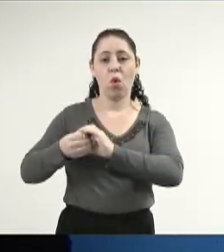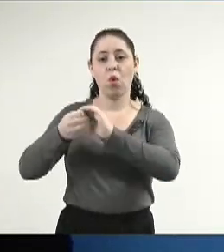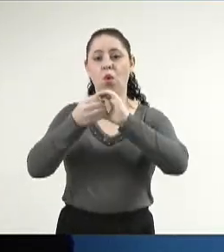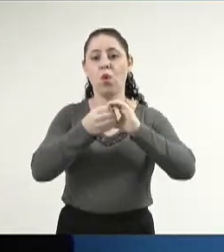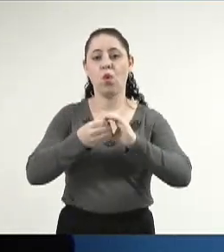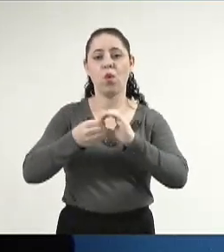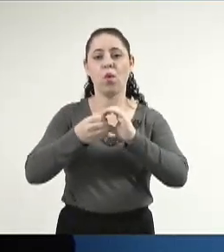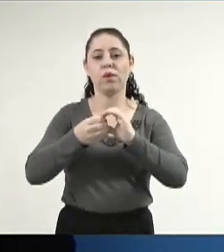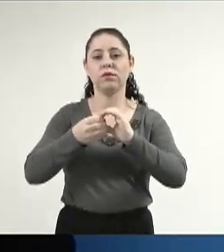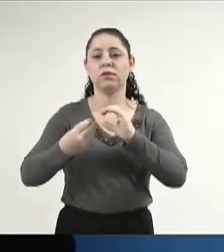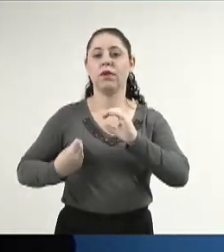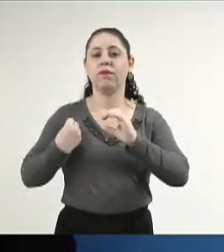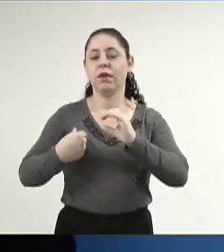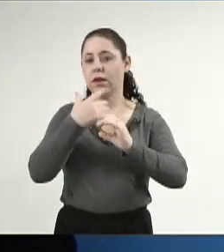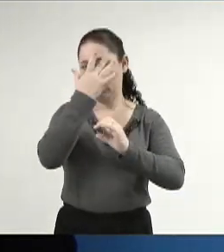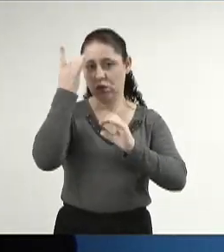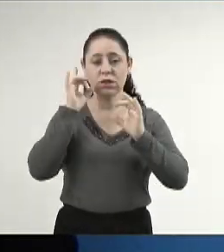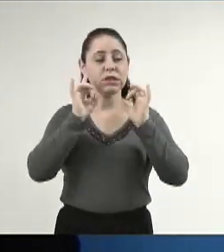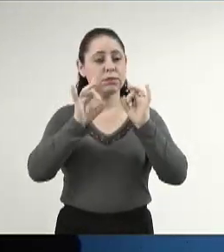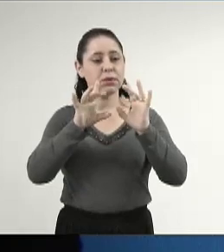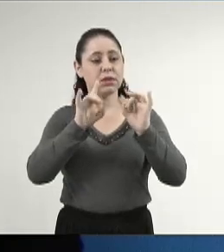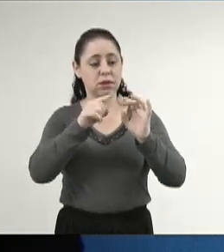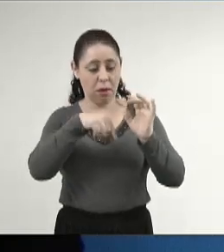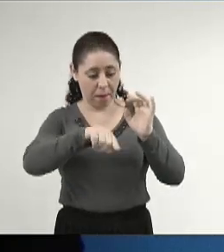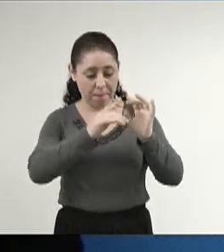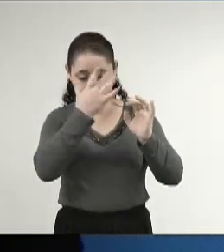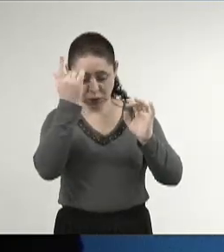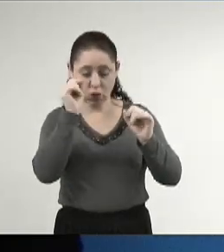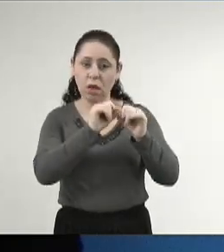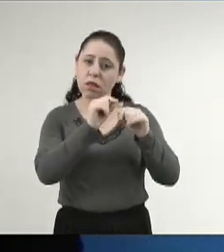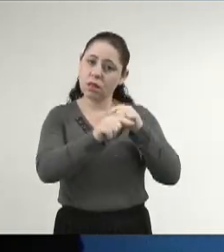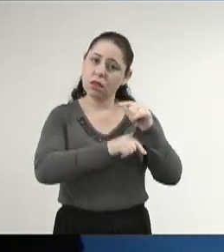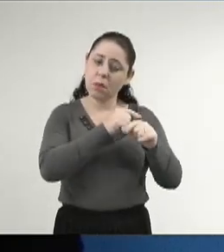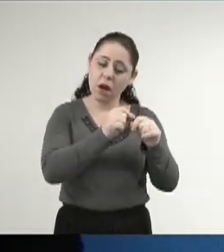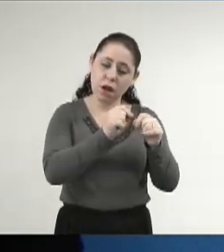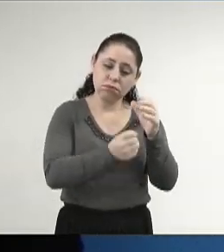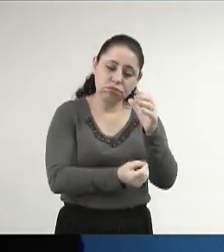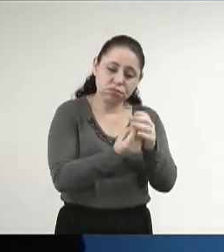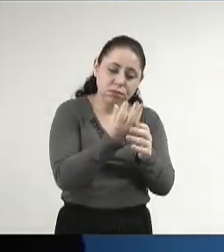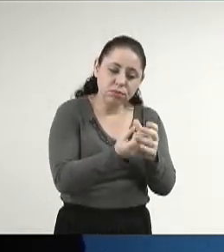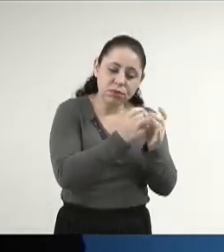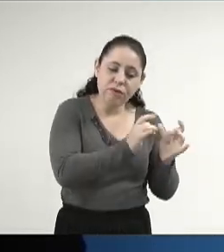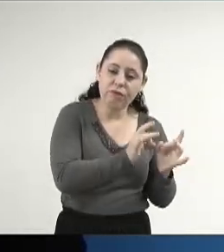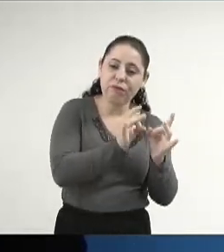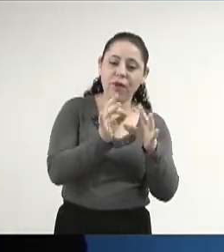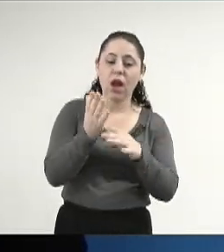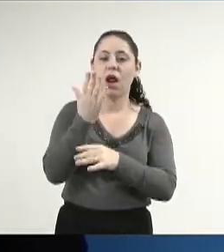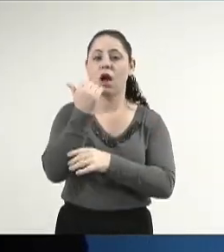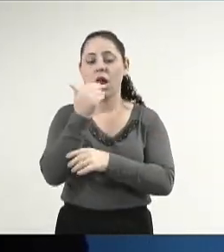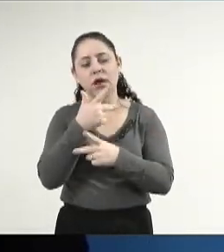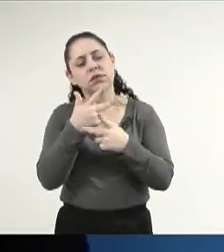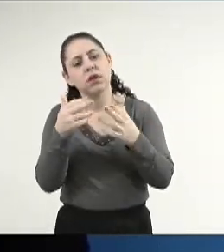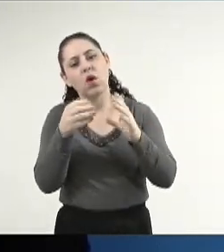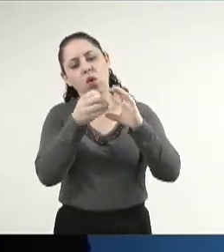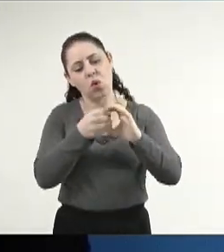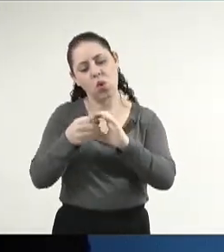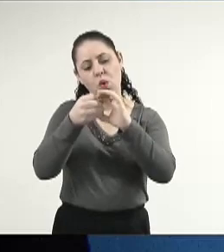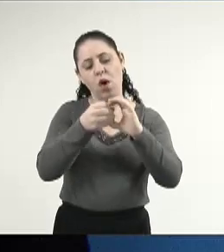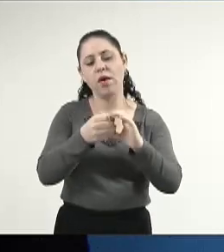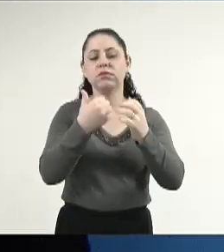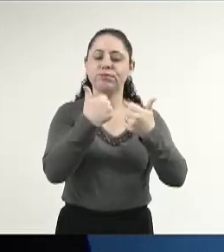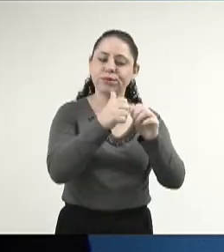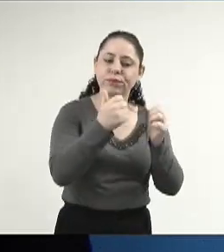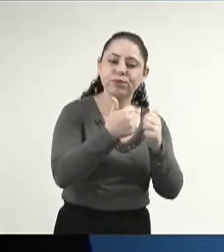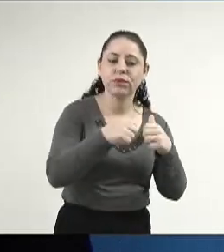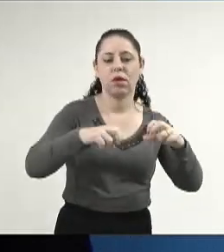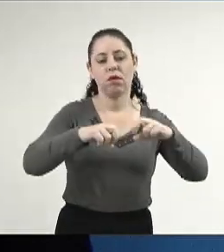na vida das pessoas, em especial aquele que trabalha e produz alimento. Porque tem várias cooperativas de transporte